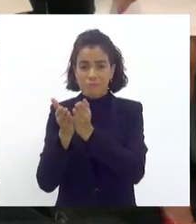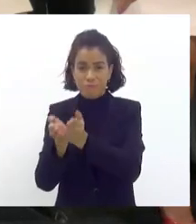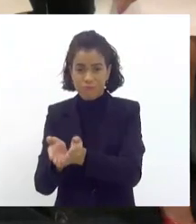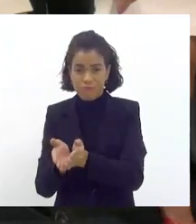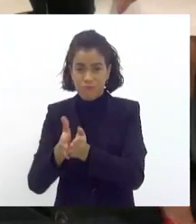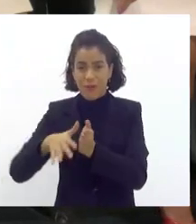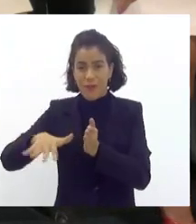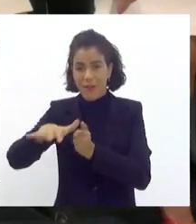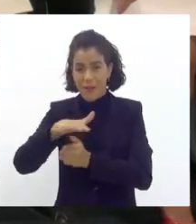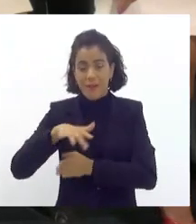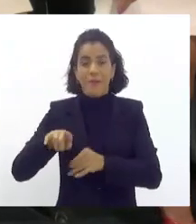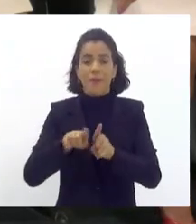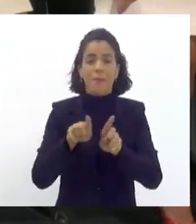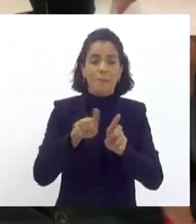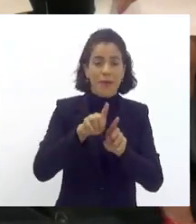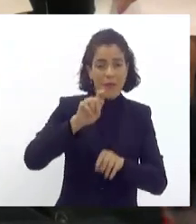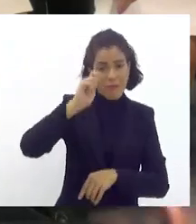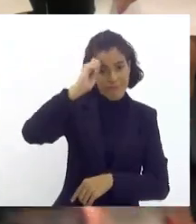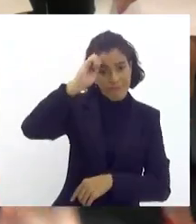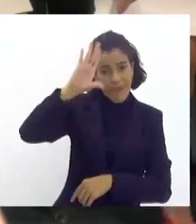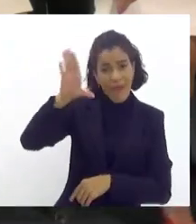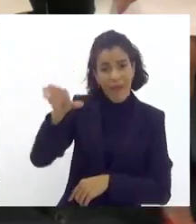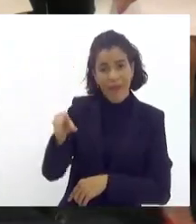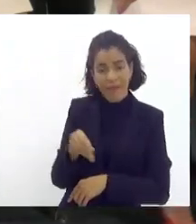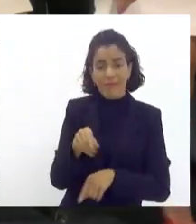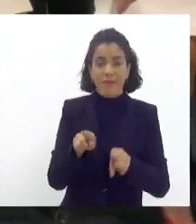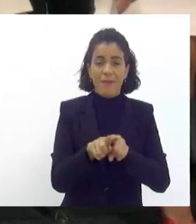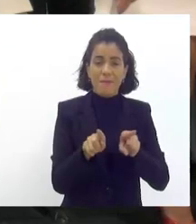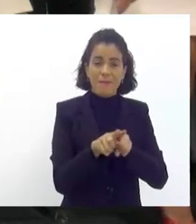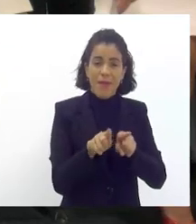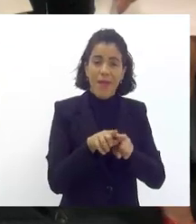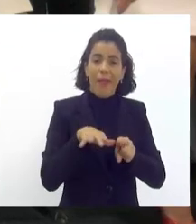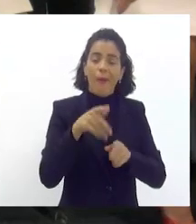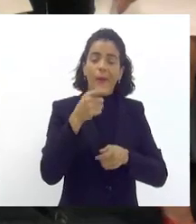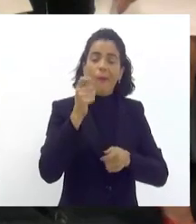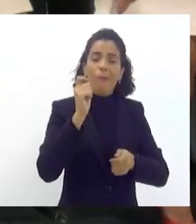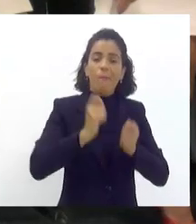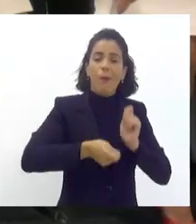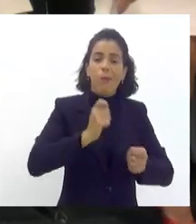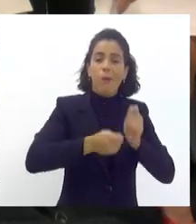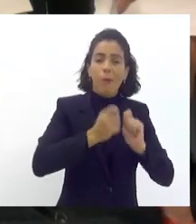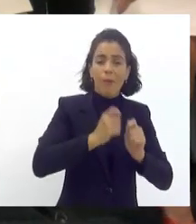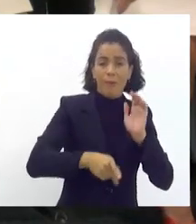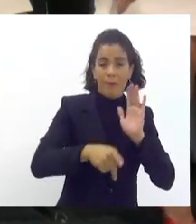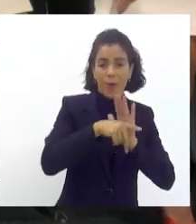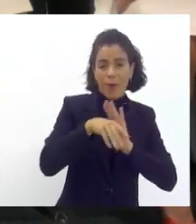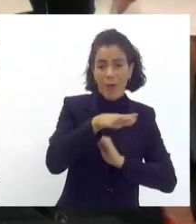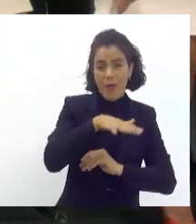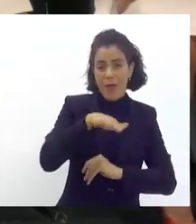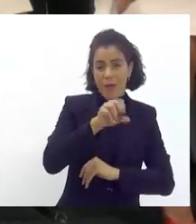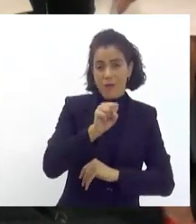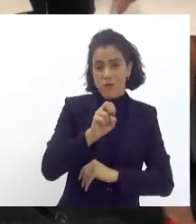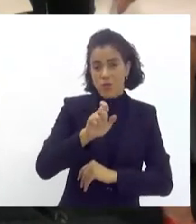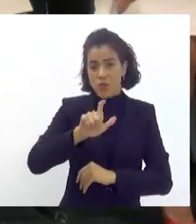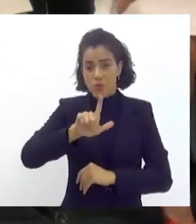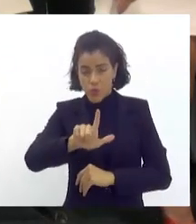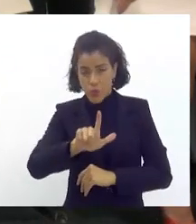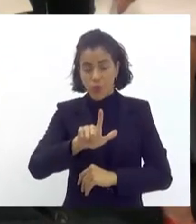que são os blocos afros a Sebastiana os blocos da zona sul a liga dos blocos independentes a liga